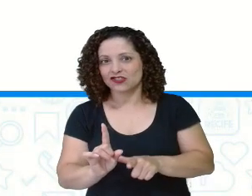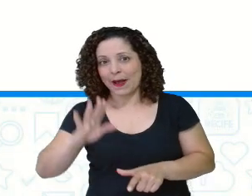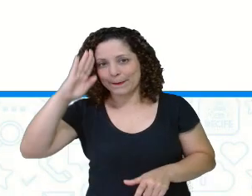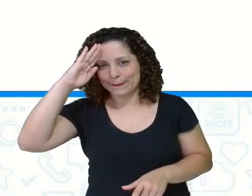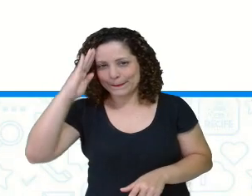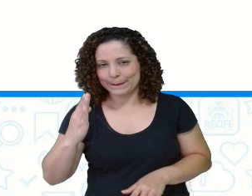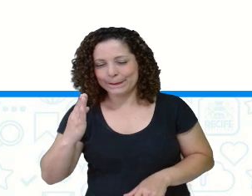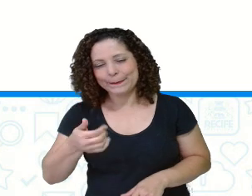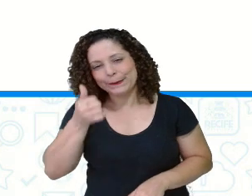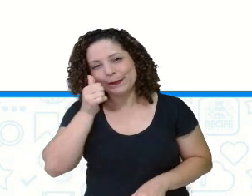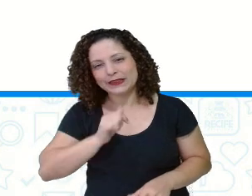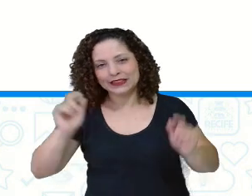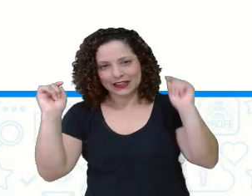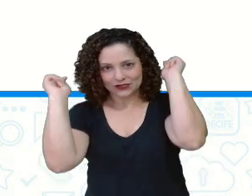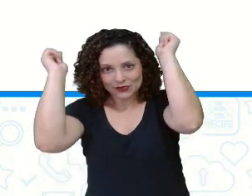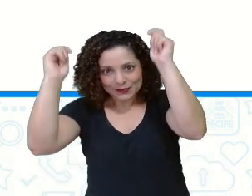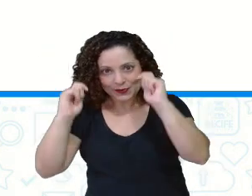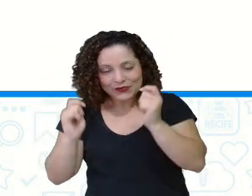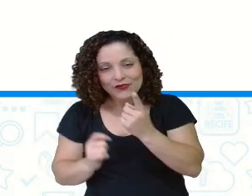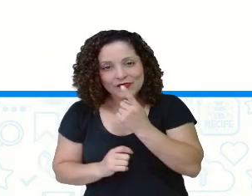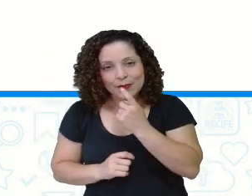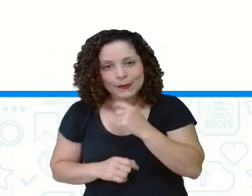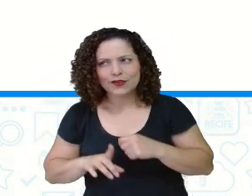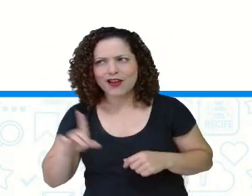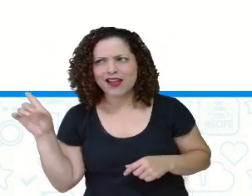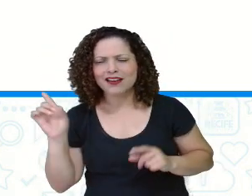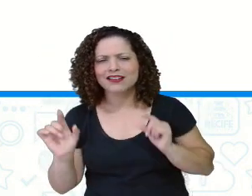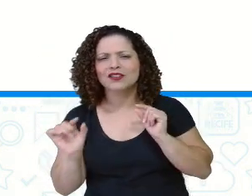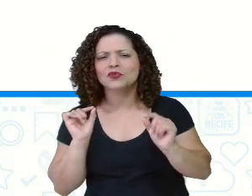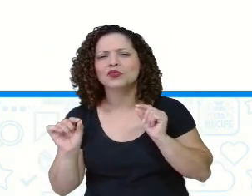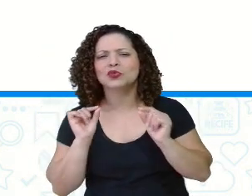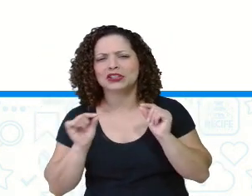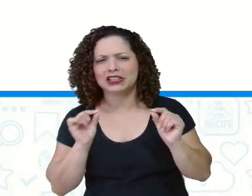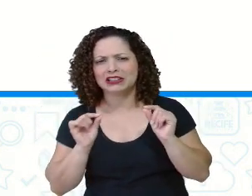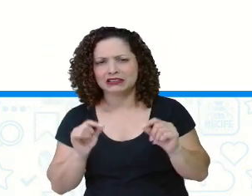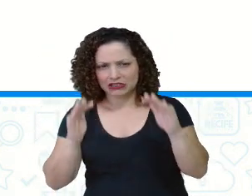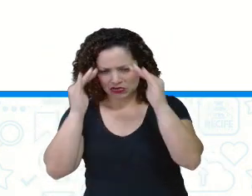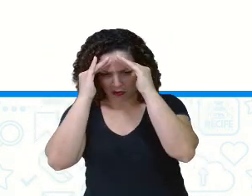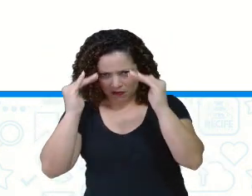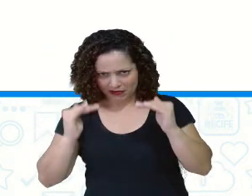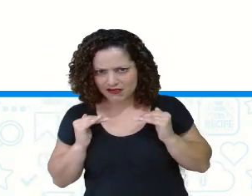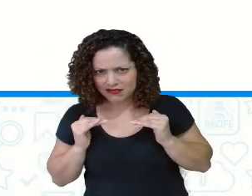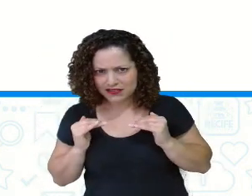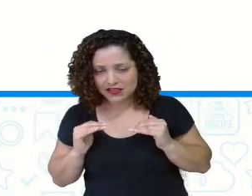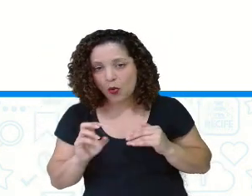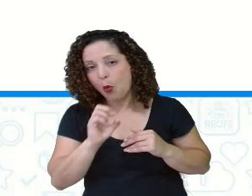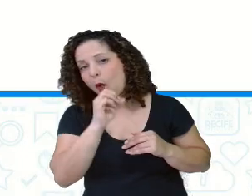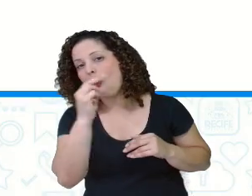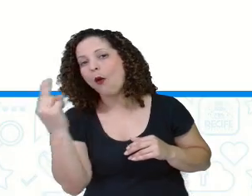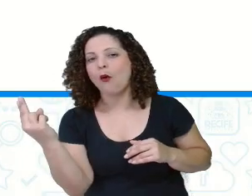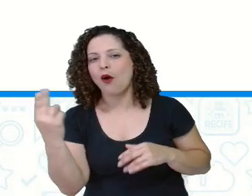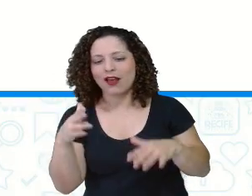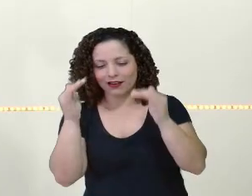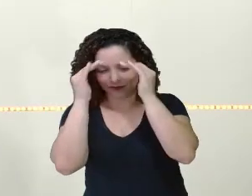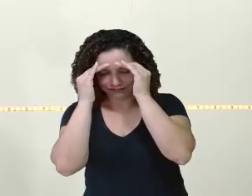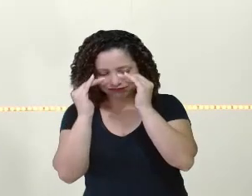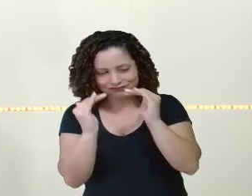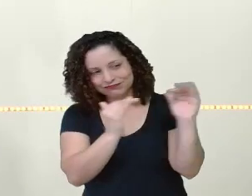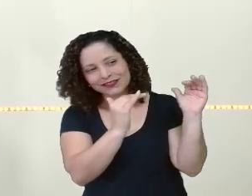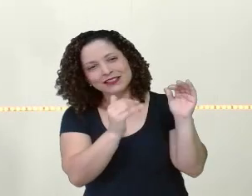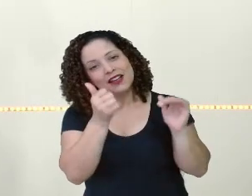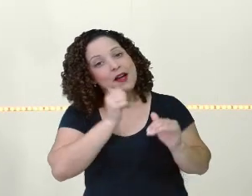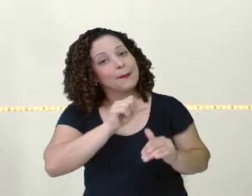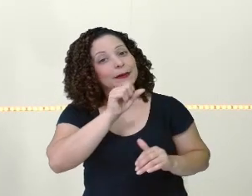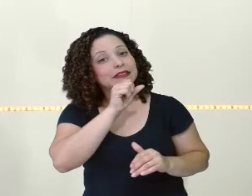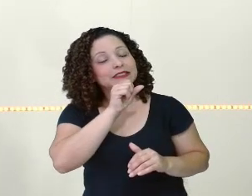Chapeuzinho Vermelho. Será que ela era desobediente ou obediente? Será que ela seguiu ou não o conselho da